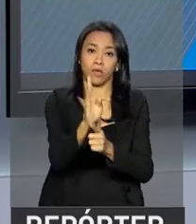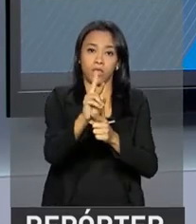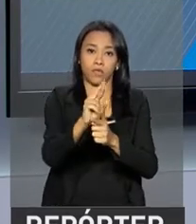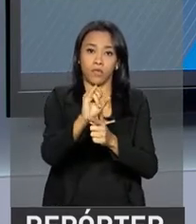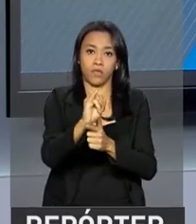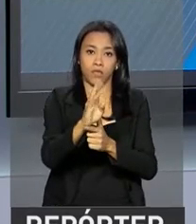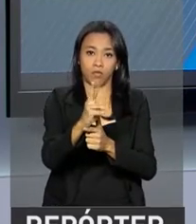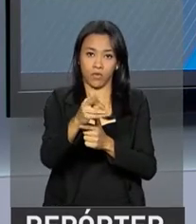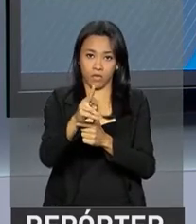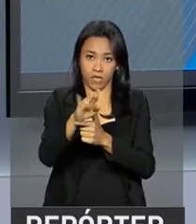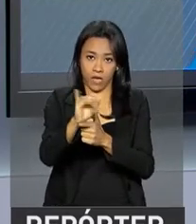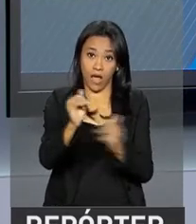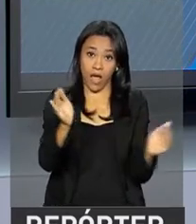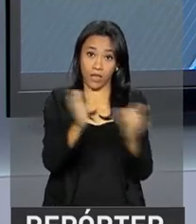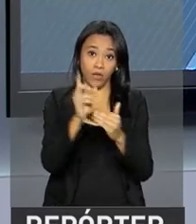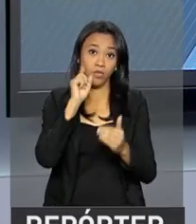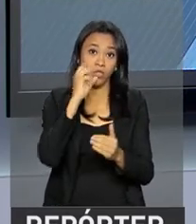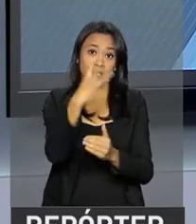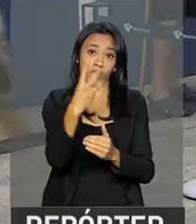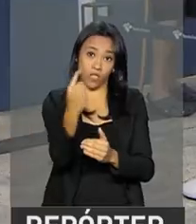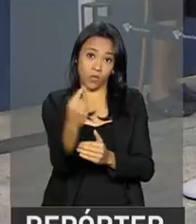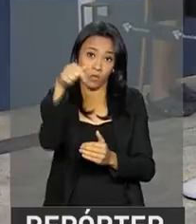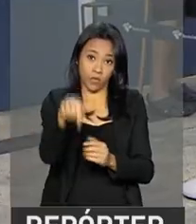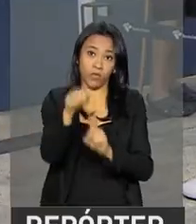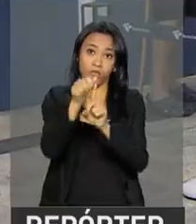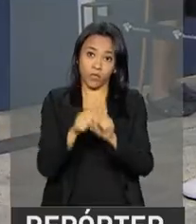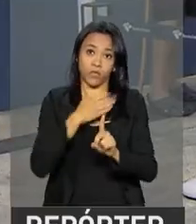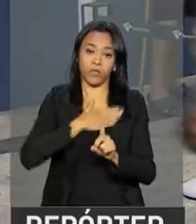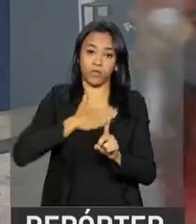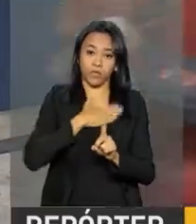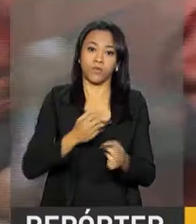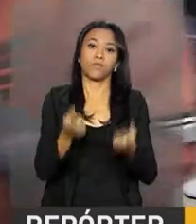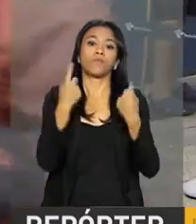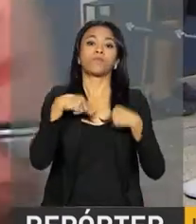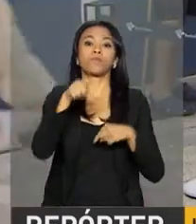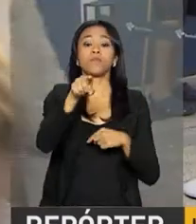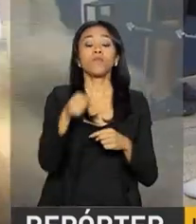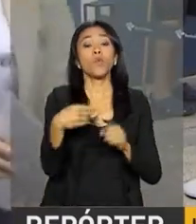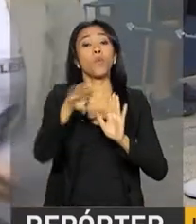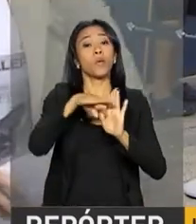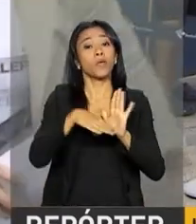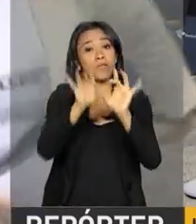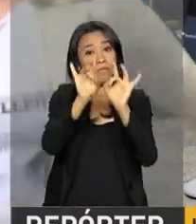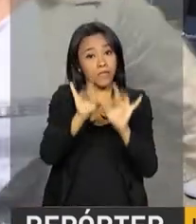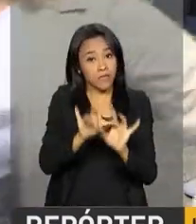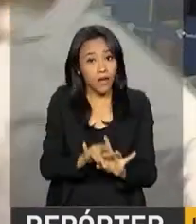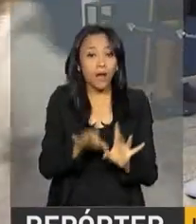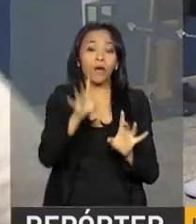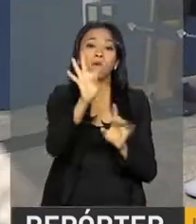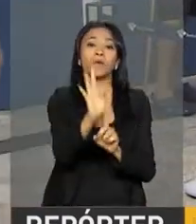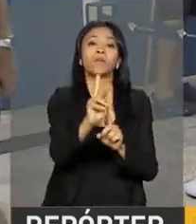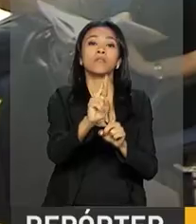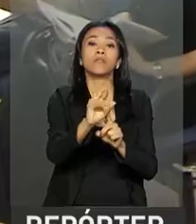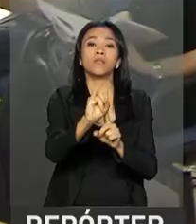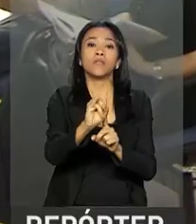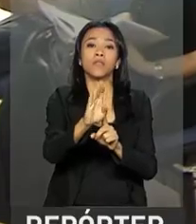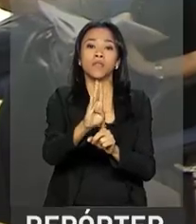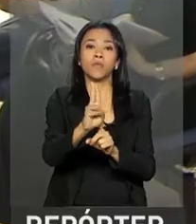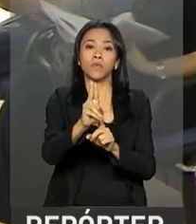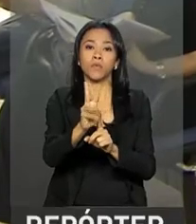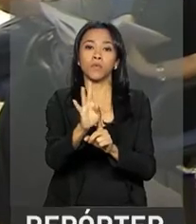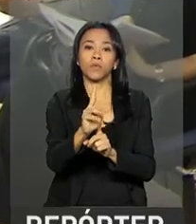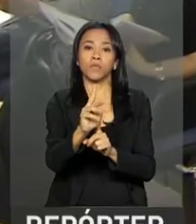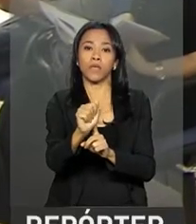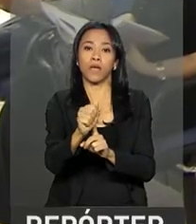o dia 31 deste mês. O Programa Especial de Regularização Tributária, o PERT, já registrou no site da